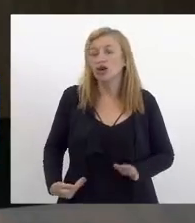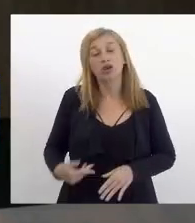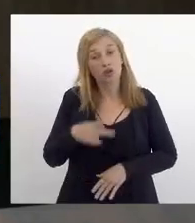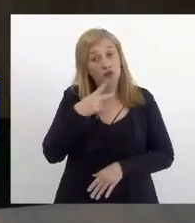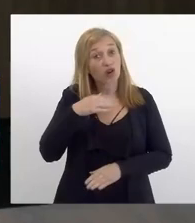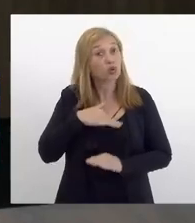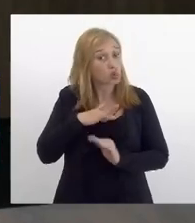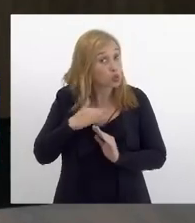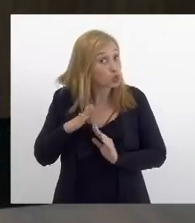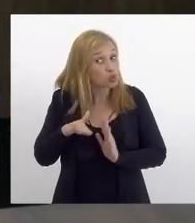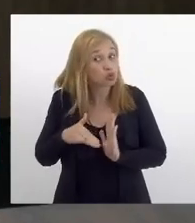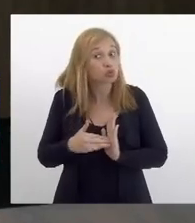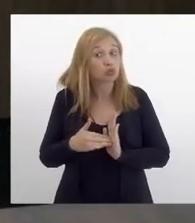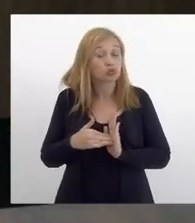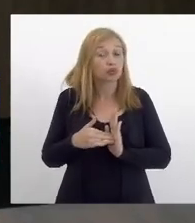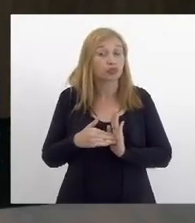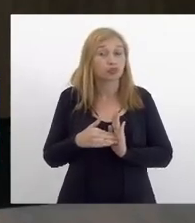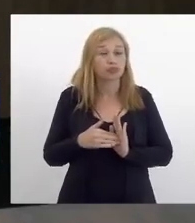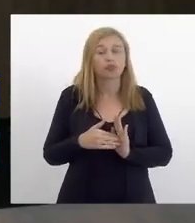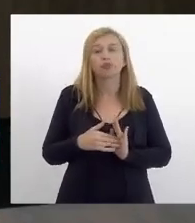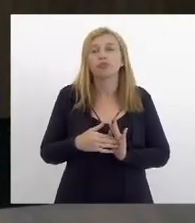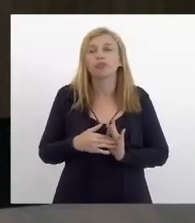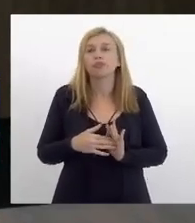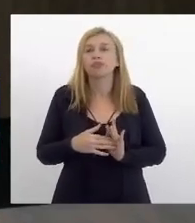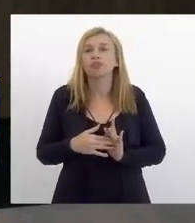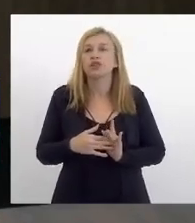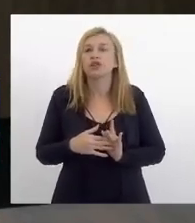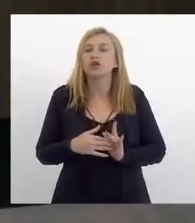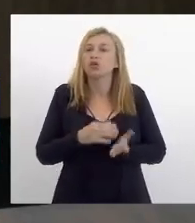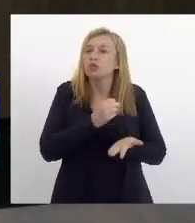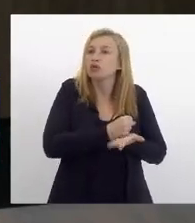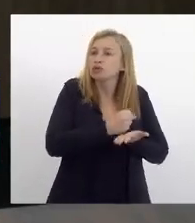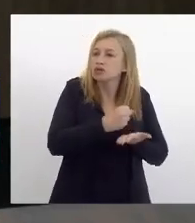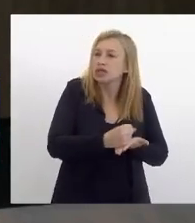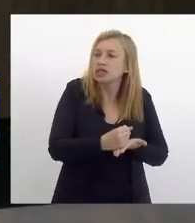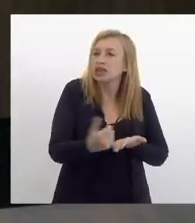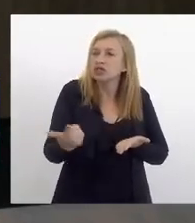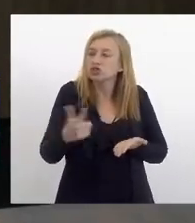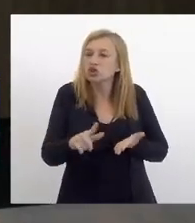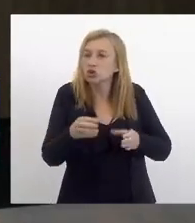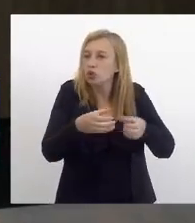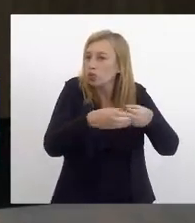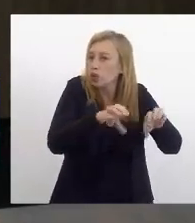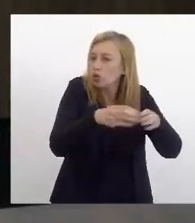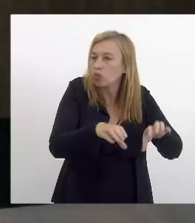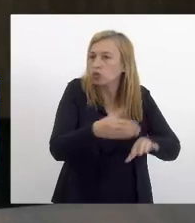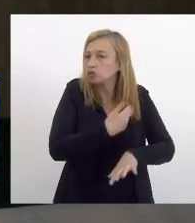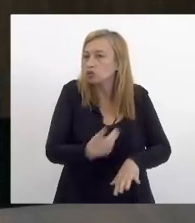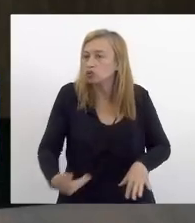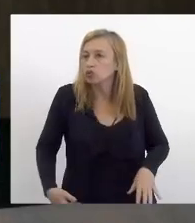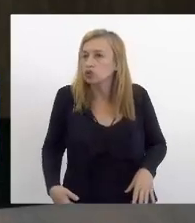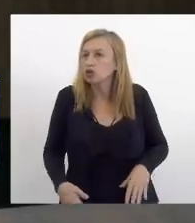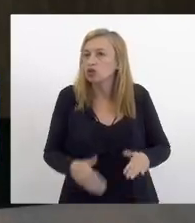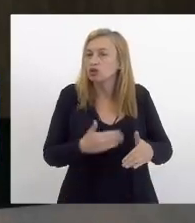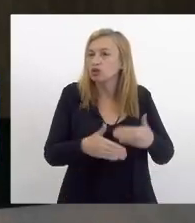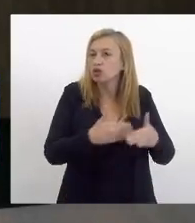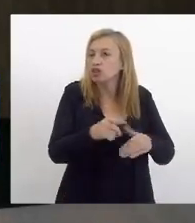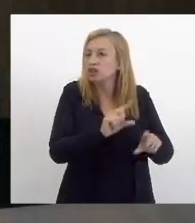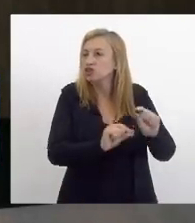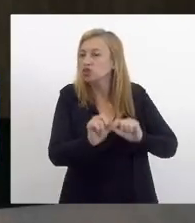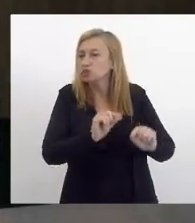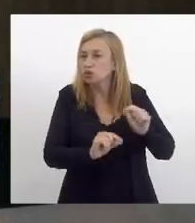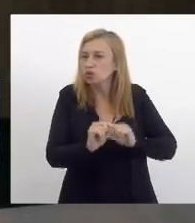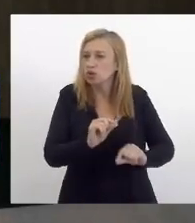falo todos para recontratar fazer concurso público fazer processo seletivo